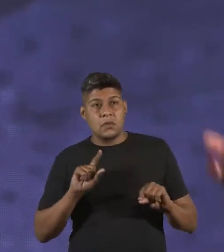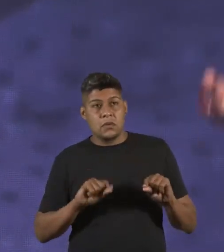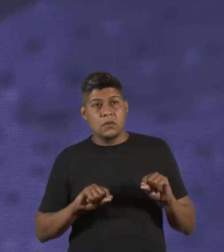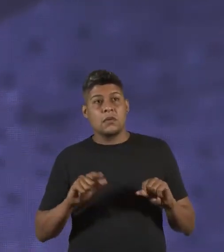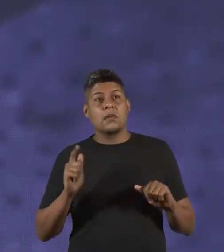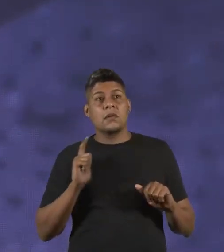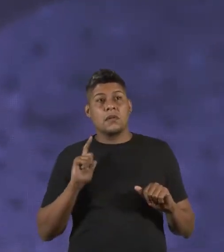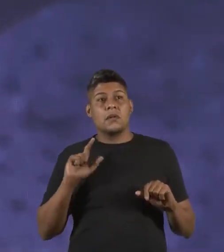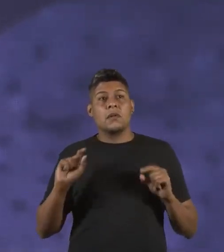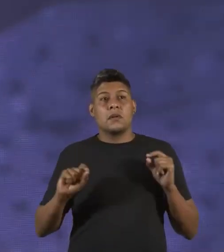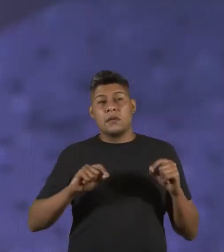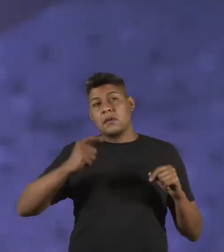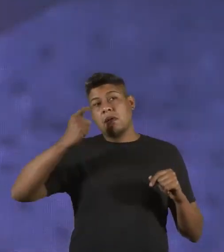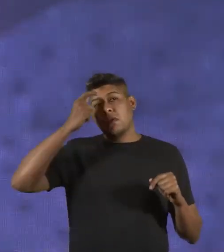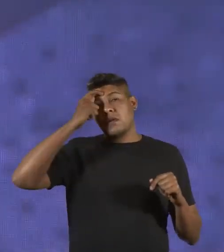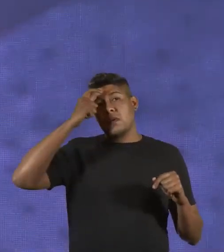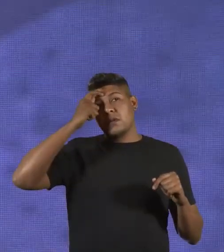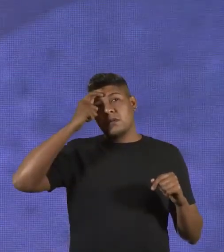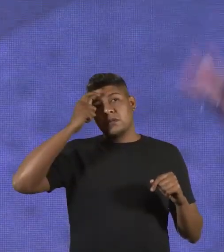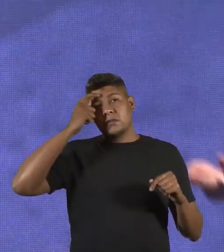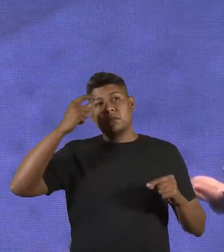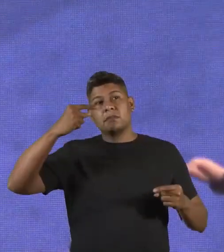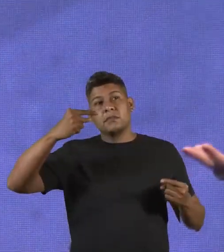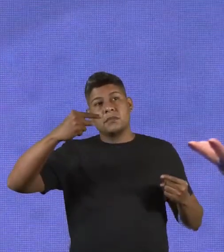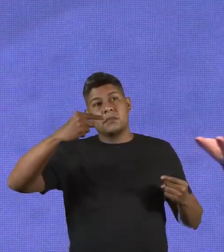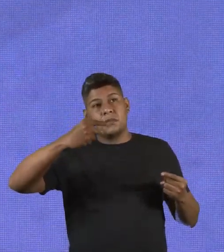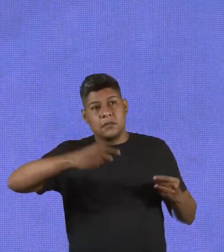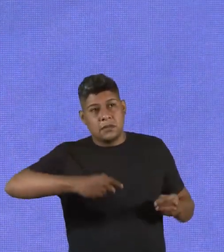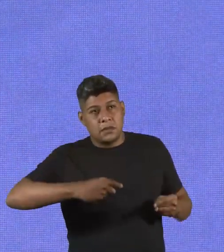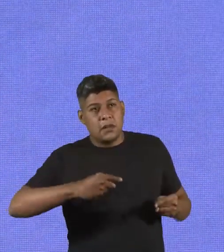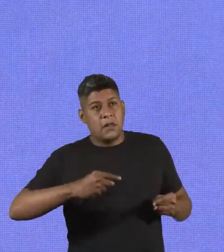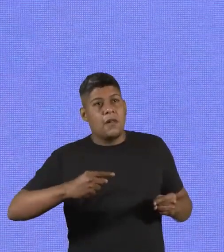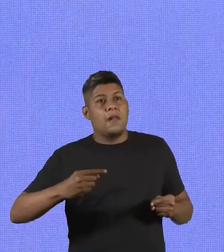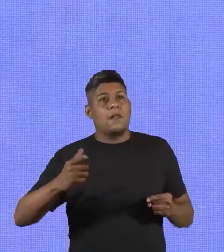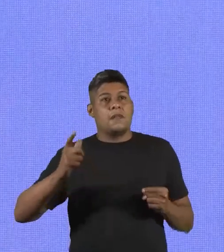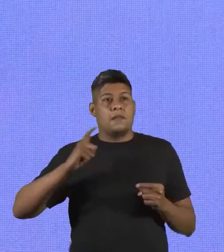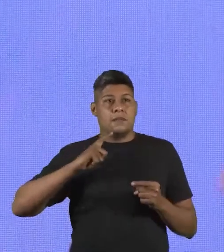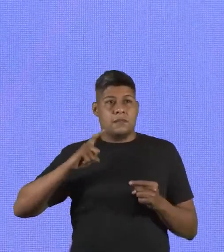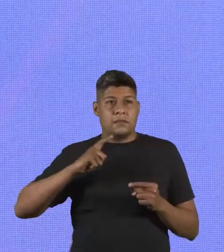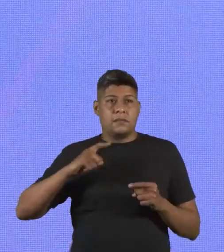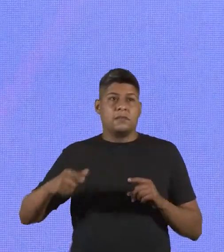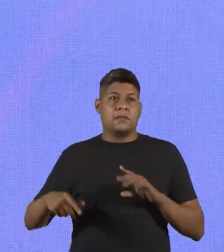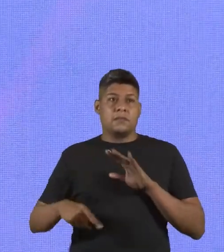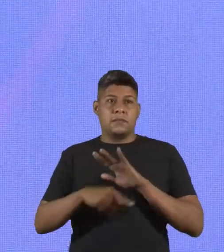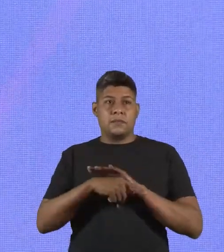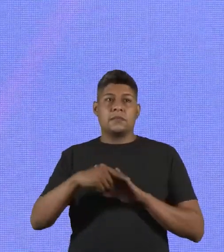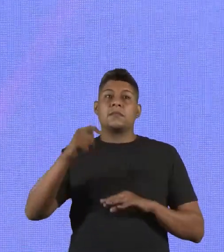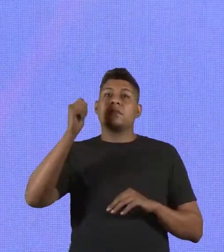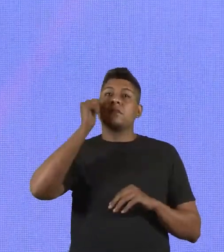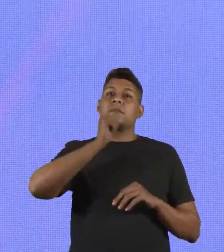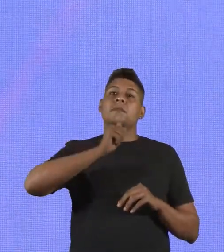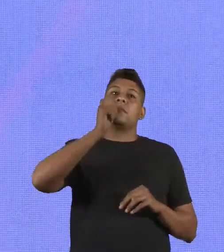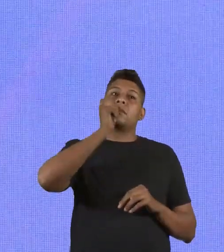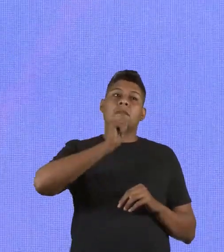vocês tinham consciência dos desafios que iriam enfrentar por serem mulheres?